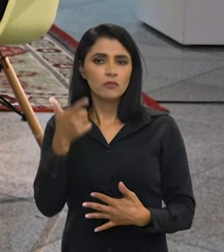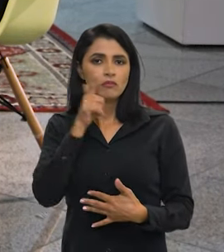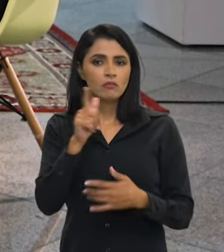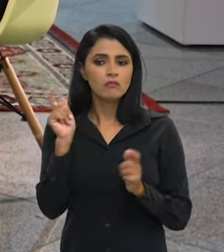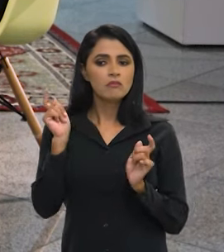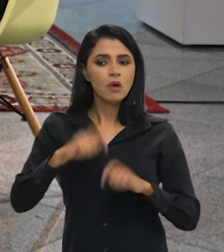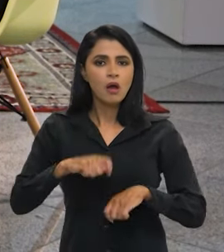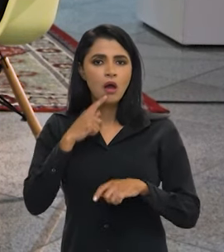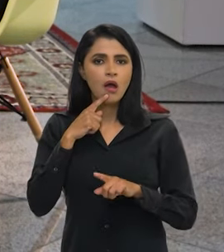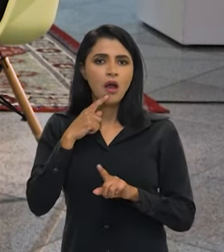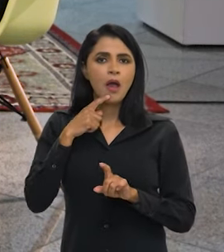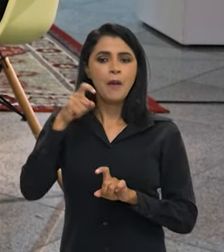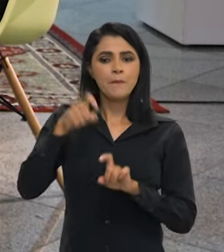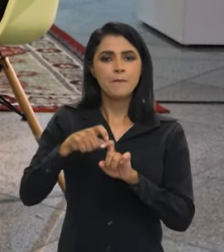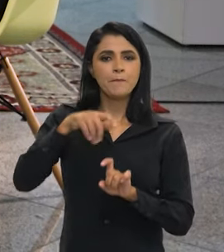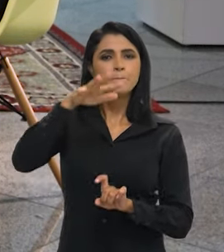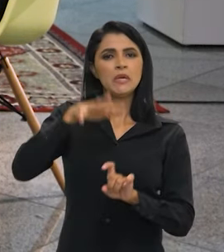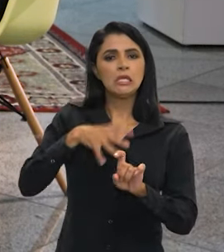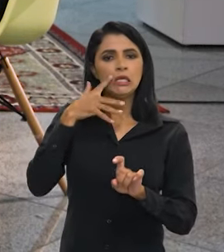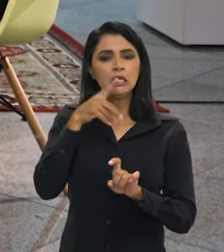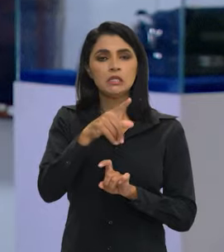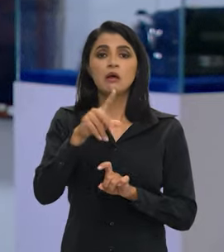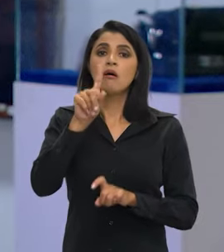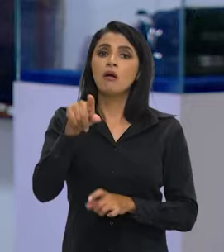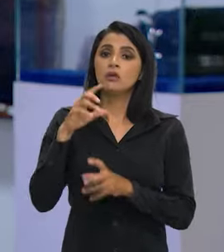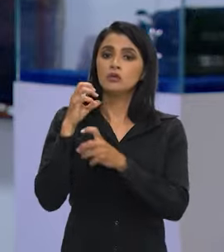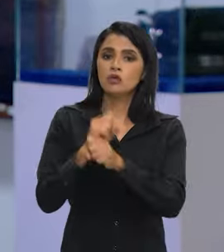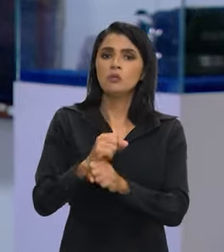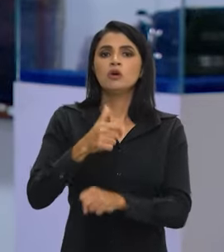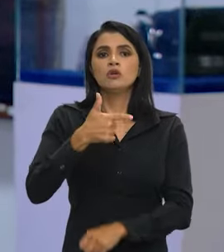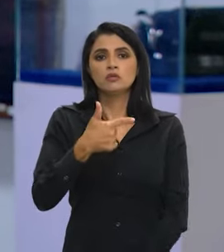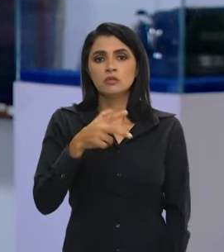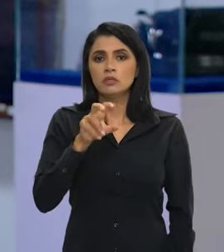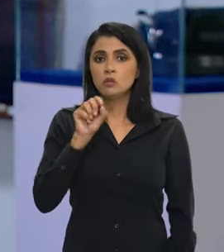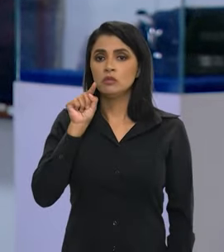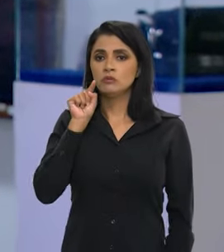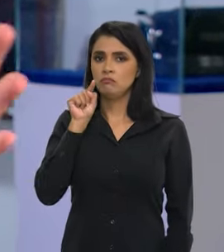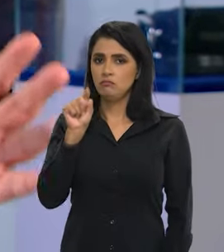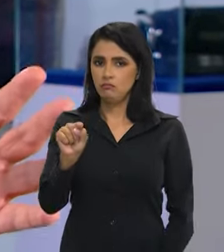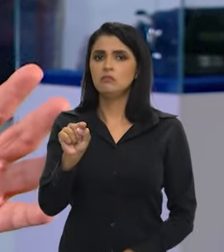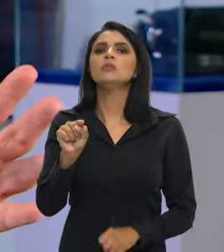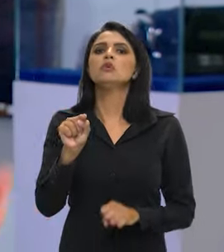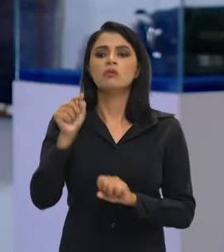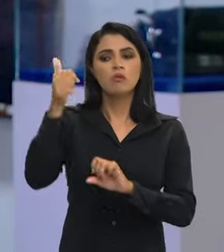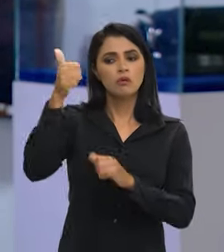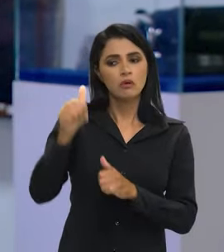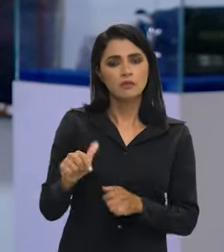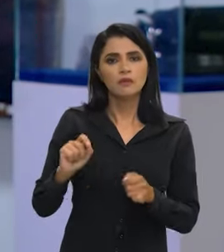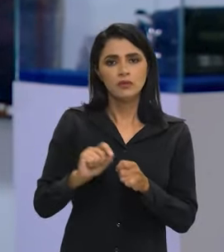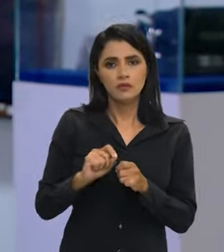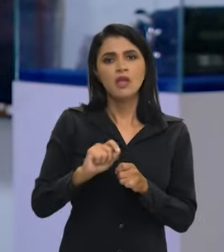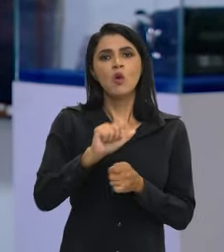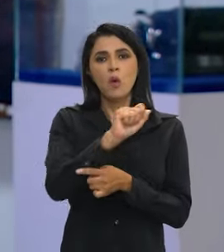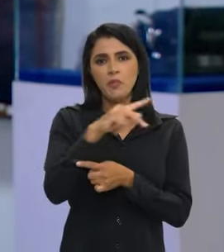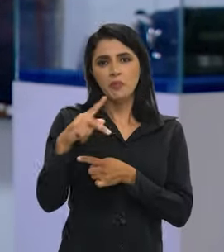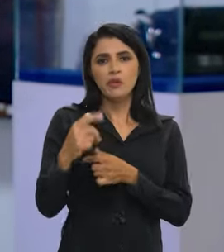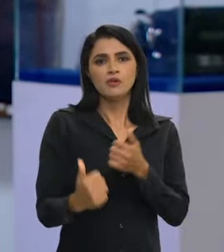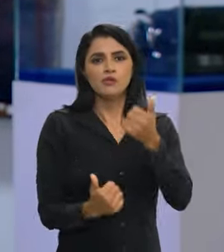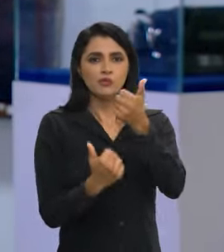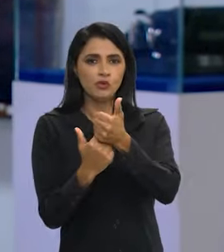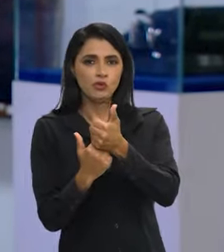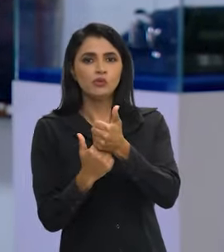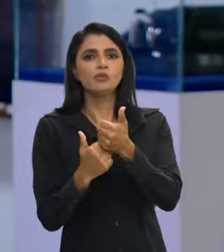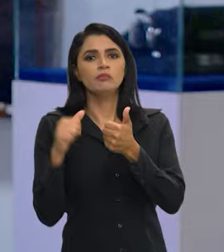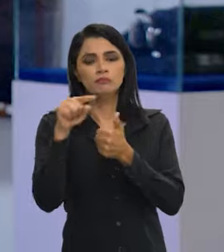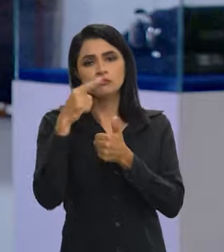gente ganha capacidade de perícia, porque são 250 mil perícias que eu teria que fazer e que o ateste médio substitui. Então, eu ganho